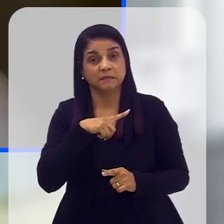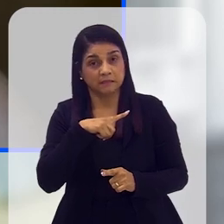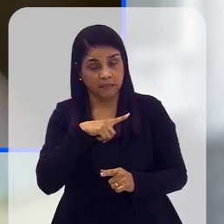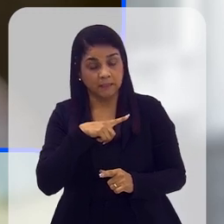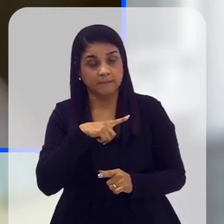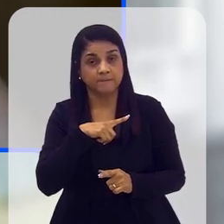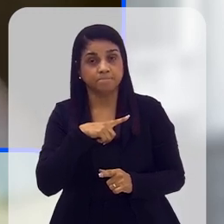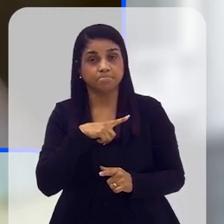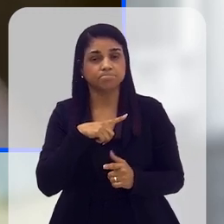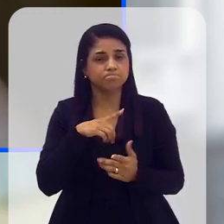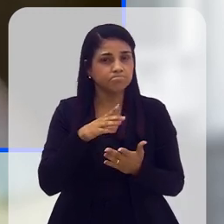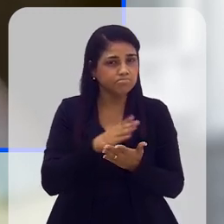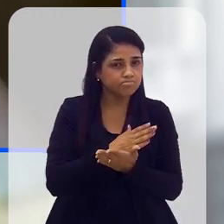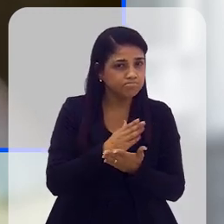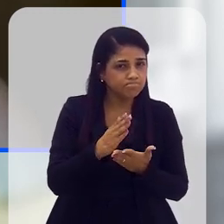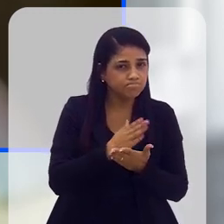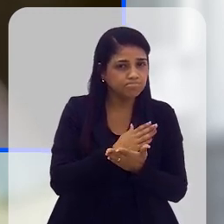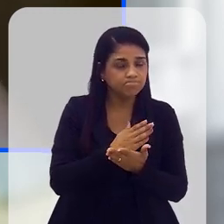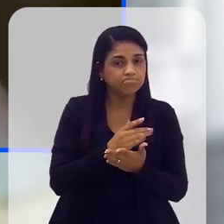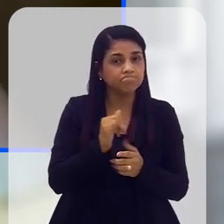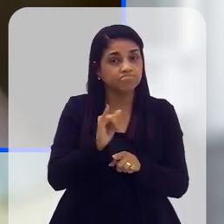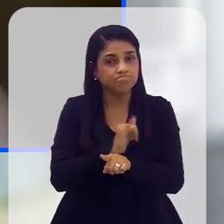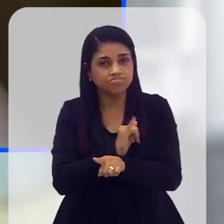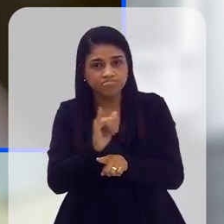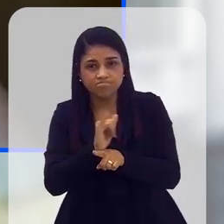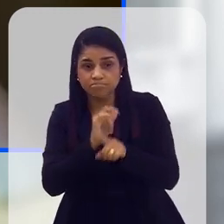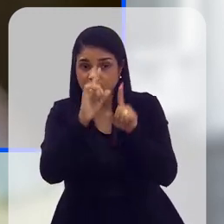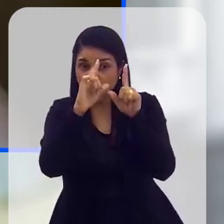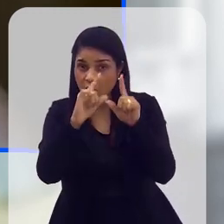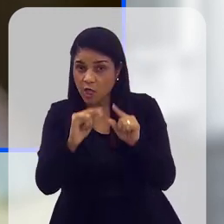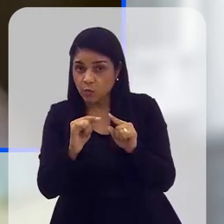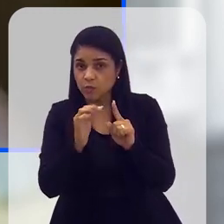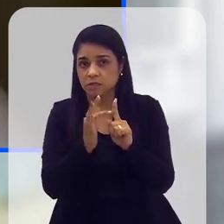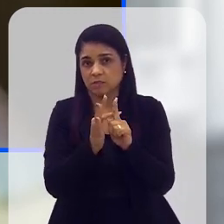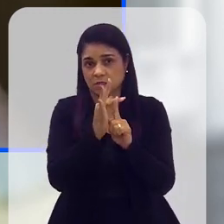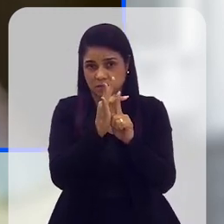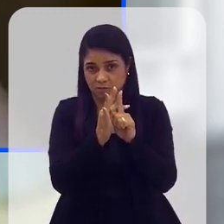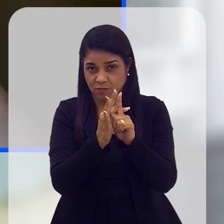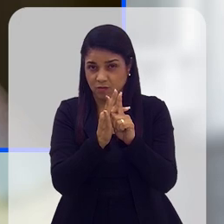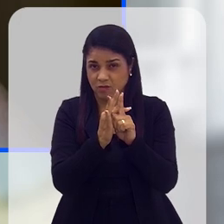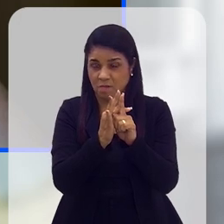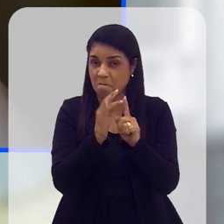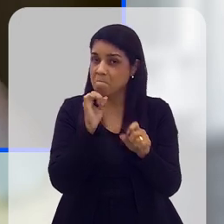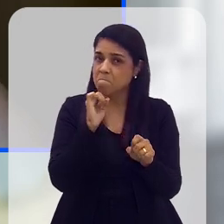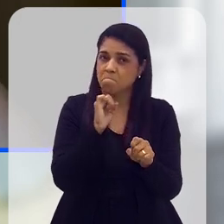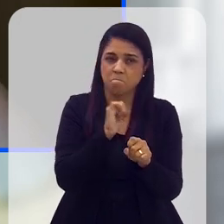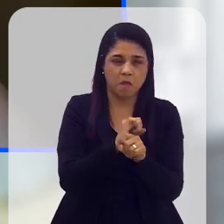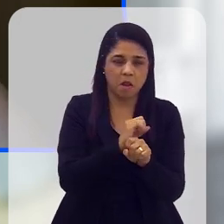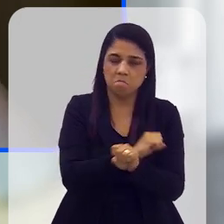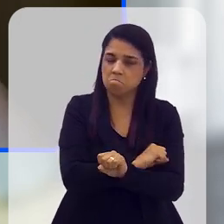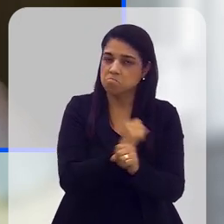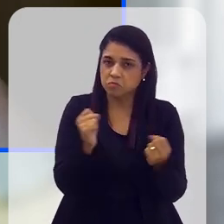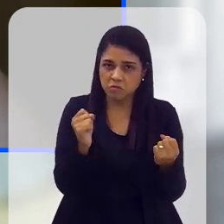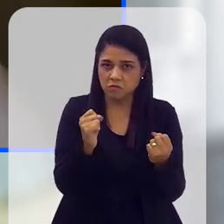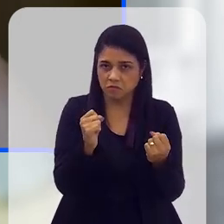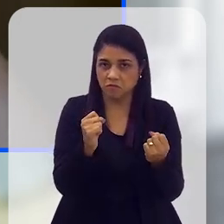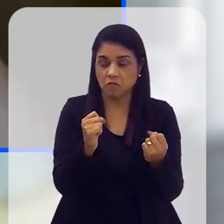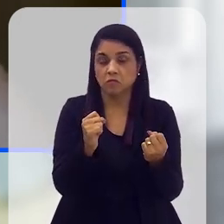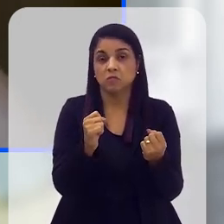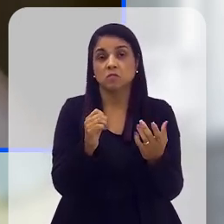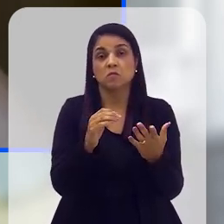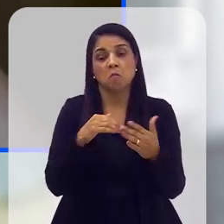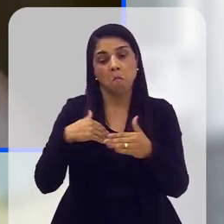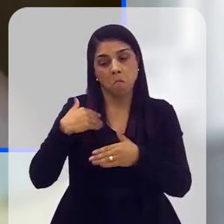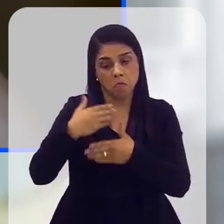tem alguma chance de redução. Talvez não mais de parada, acredito que não